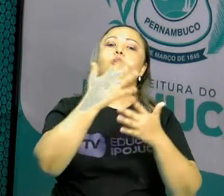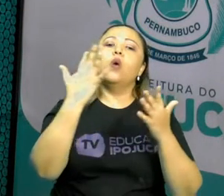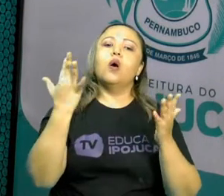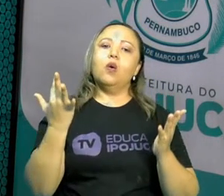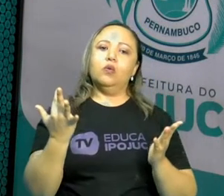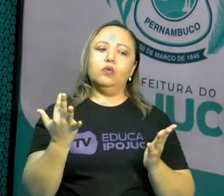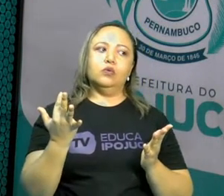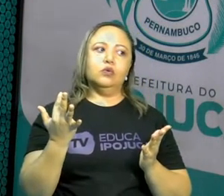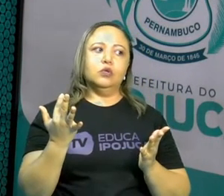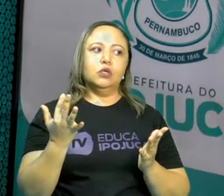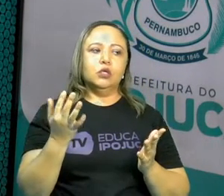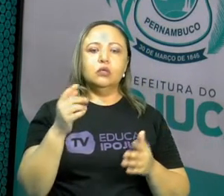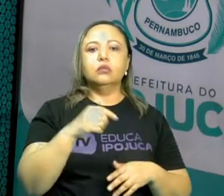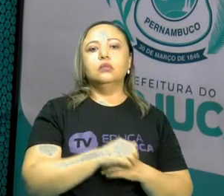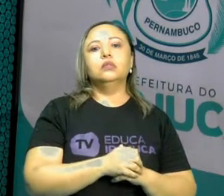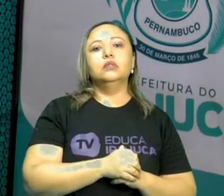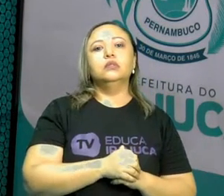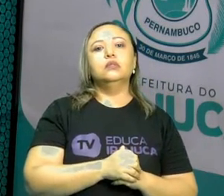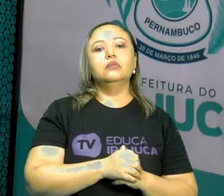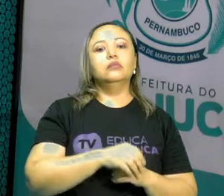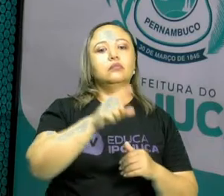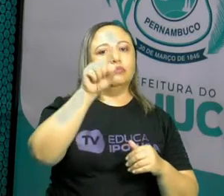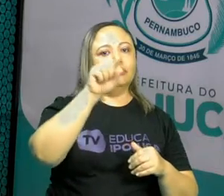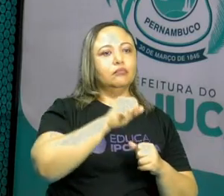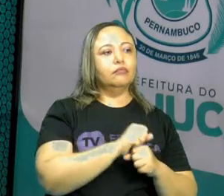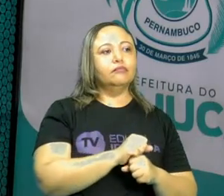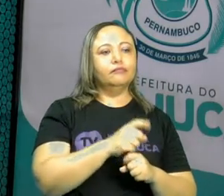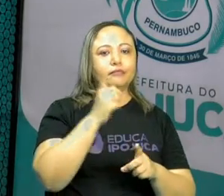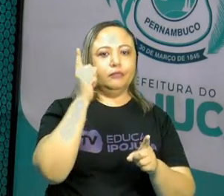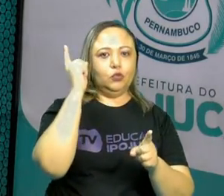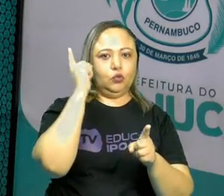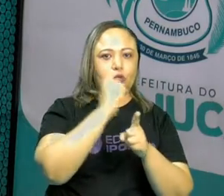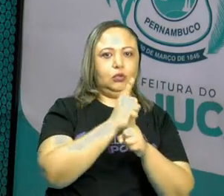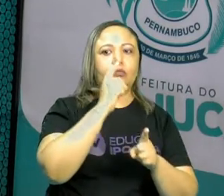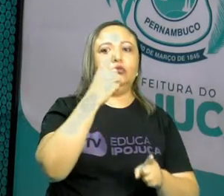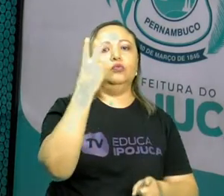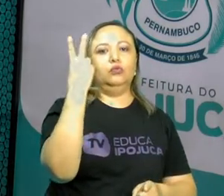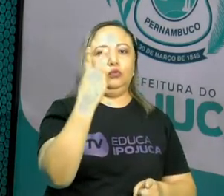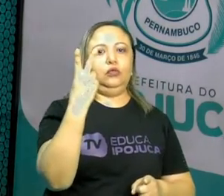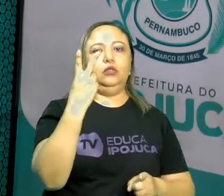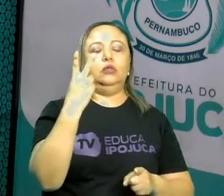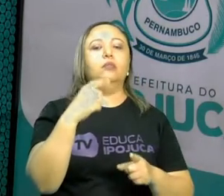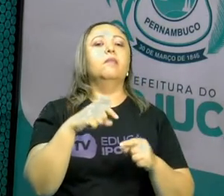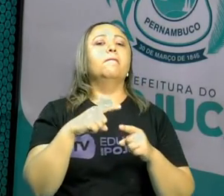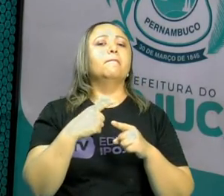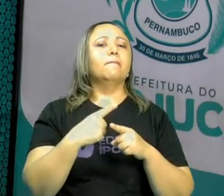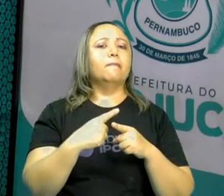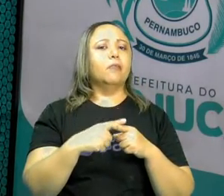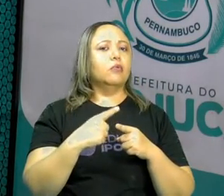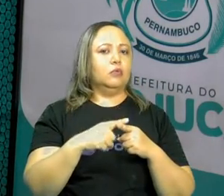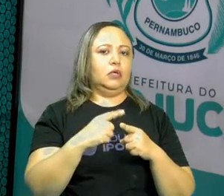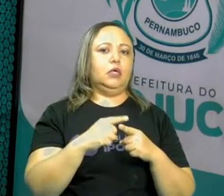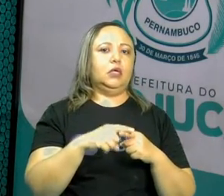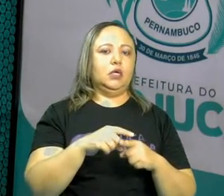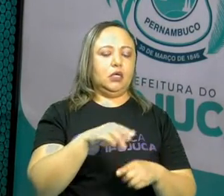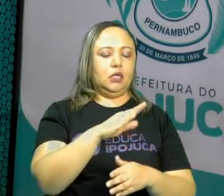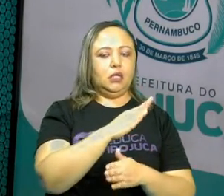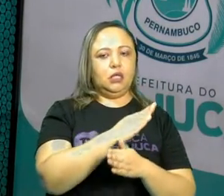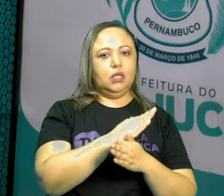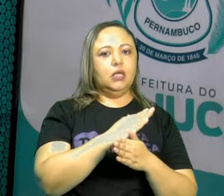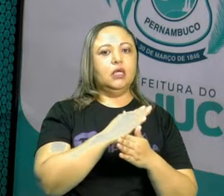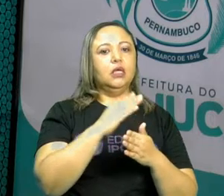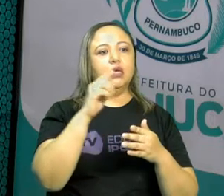conclusão que o maior dos divisores é o número 2. E esse número 2, por ser o maior de todos os